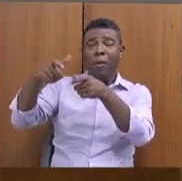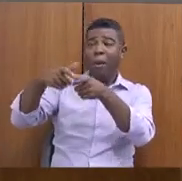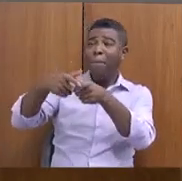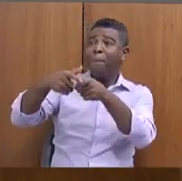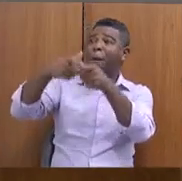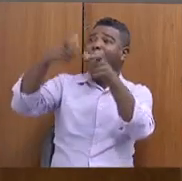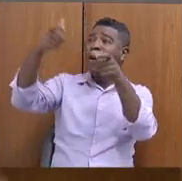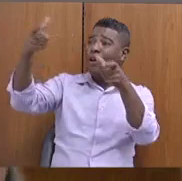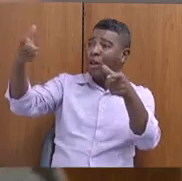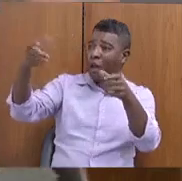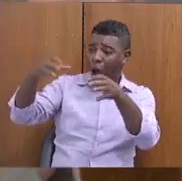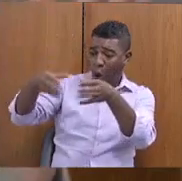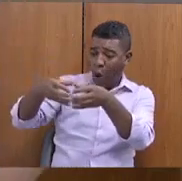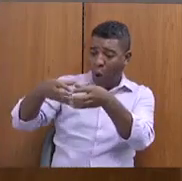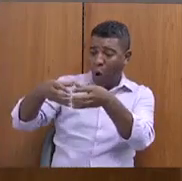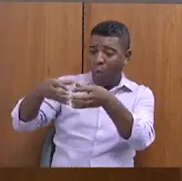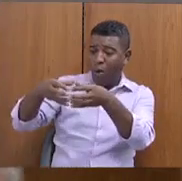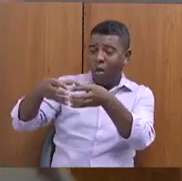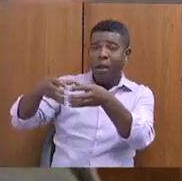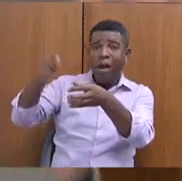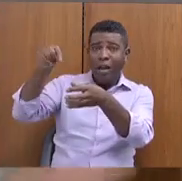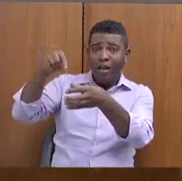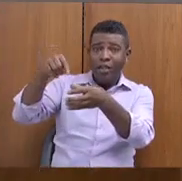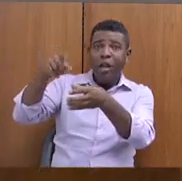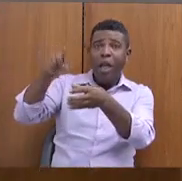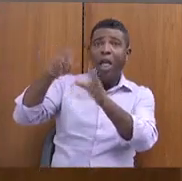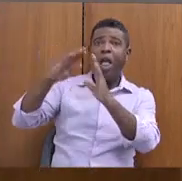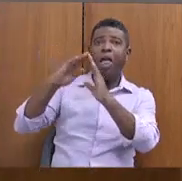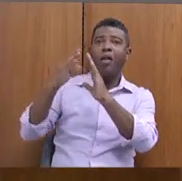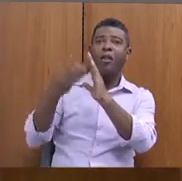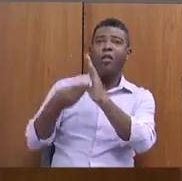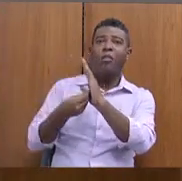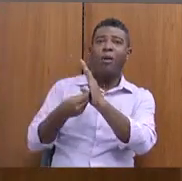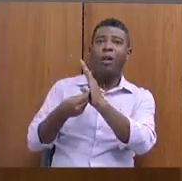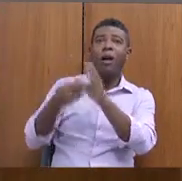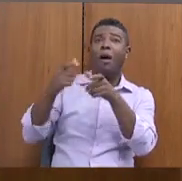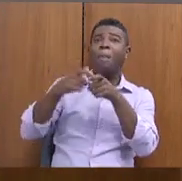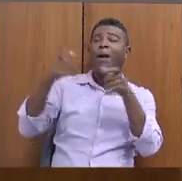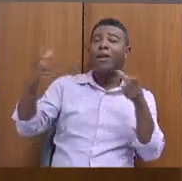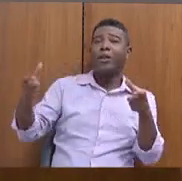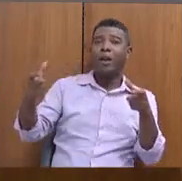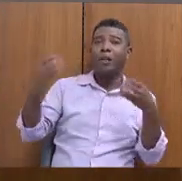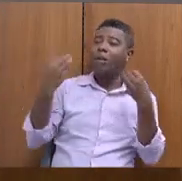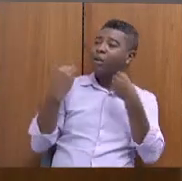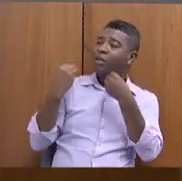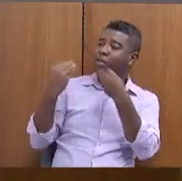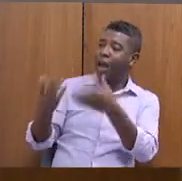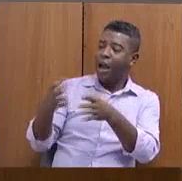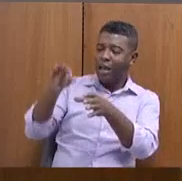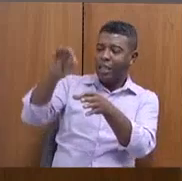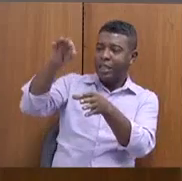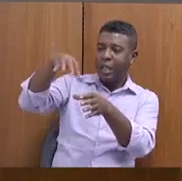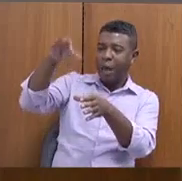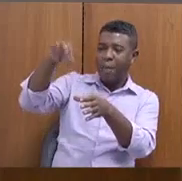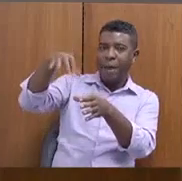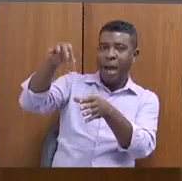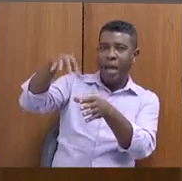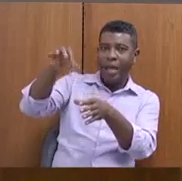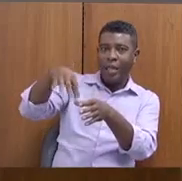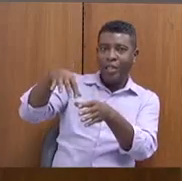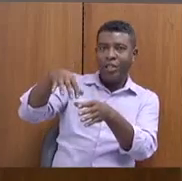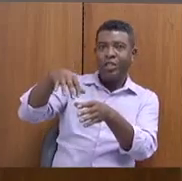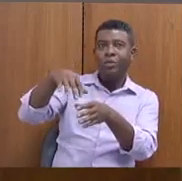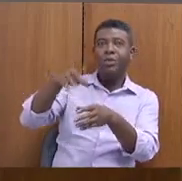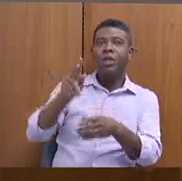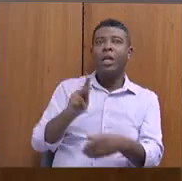Então, quando é esse Minas de Sol, a maioria é quilombolas. Nós estamos distribuindo semente, kit irrigação, isso eu vou falar na parte da